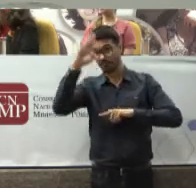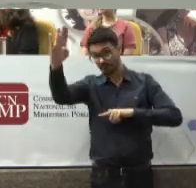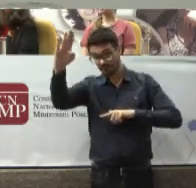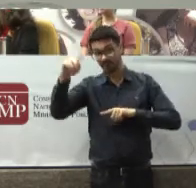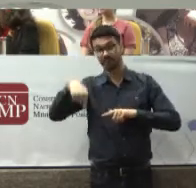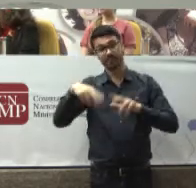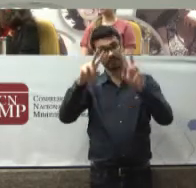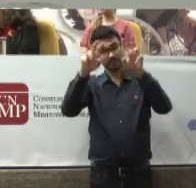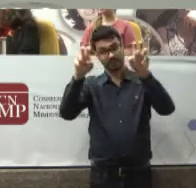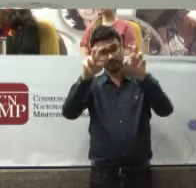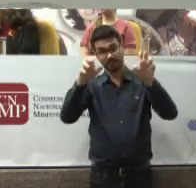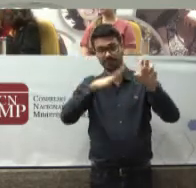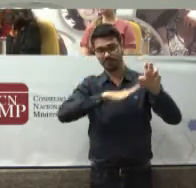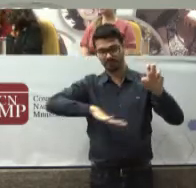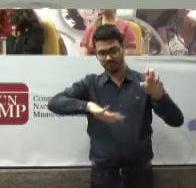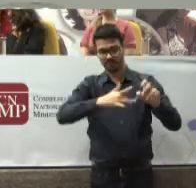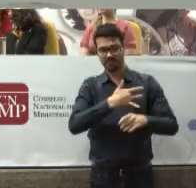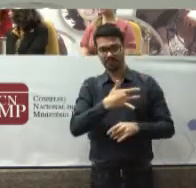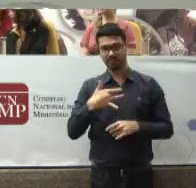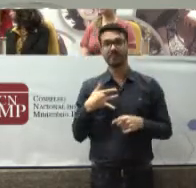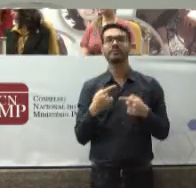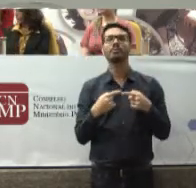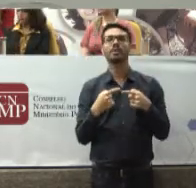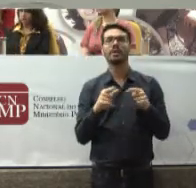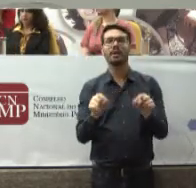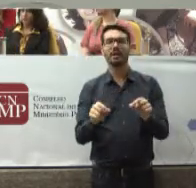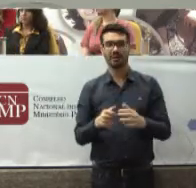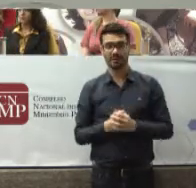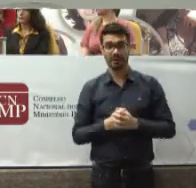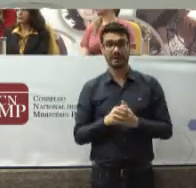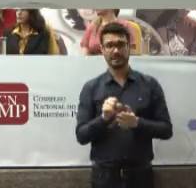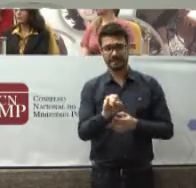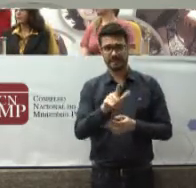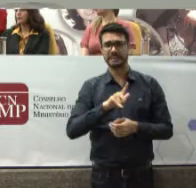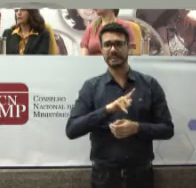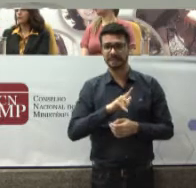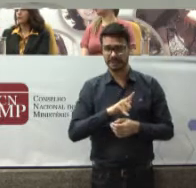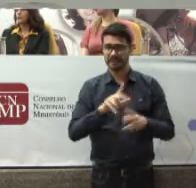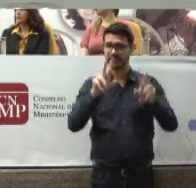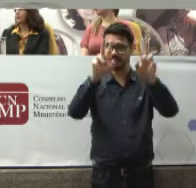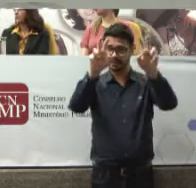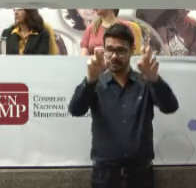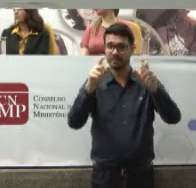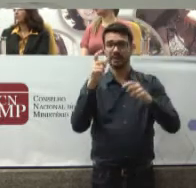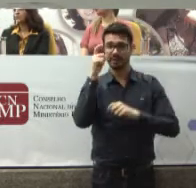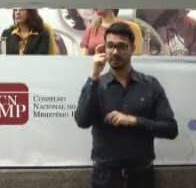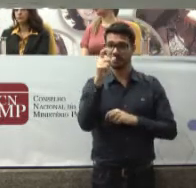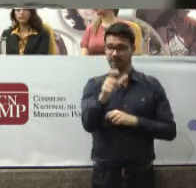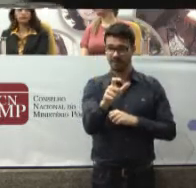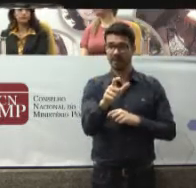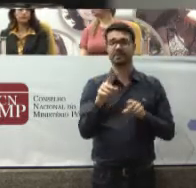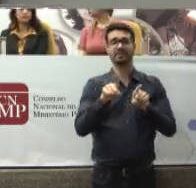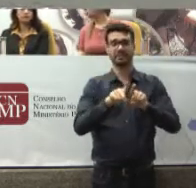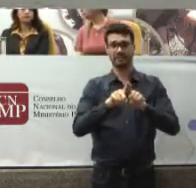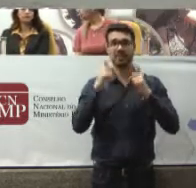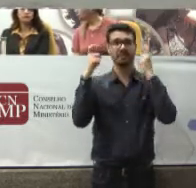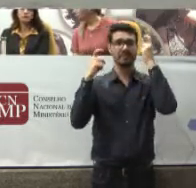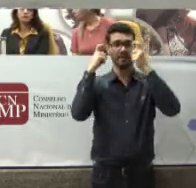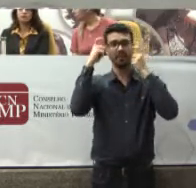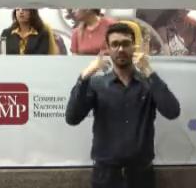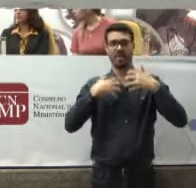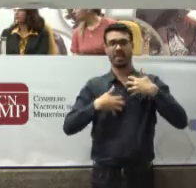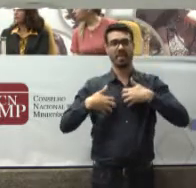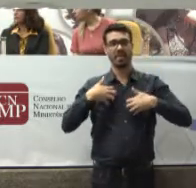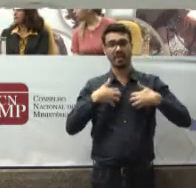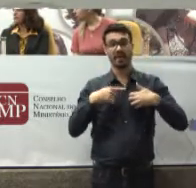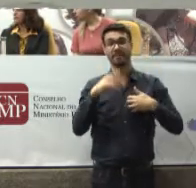do tema da saúde Porque se há um assunto que interessa e preocupa E é priorizado